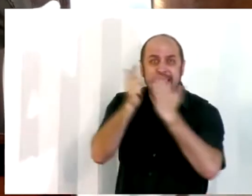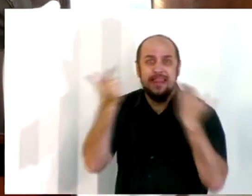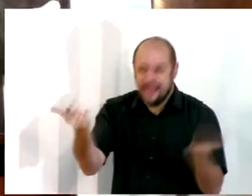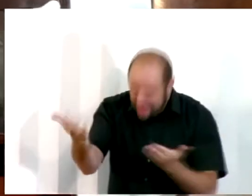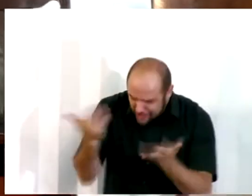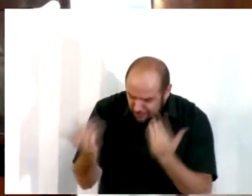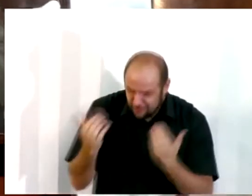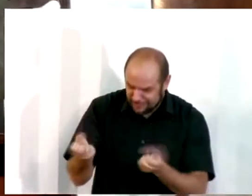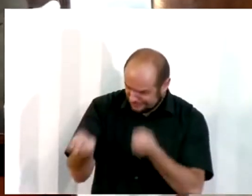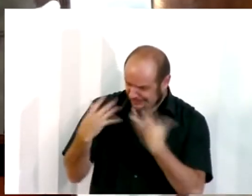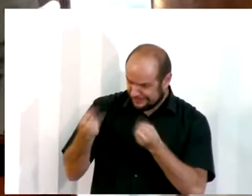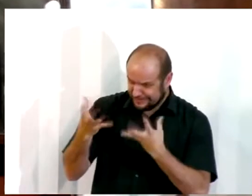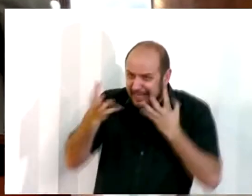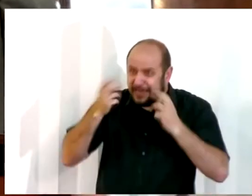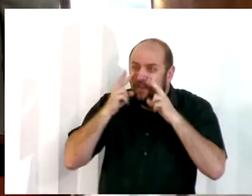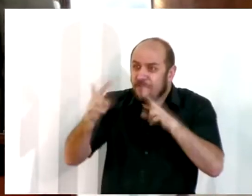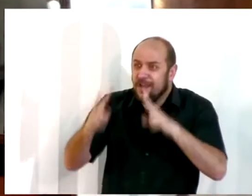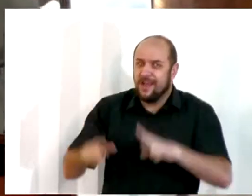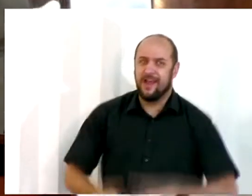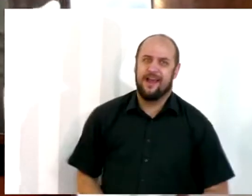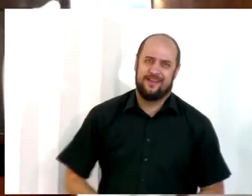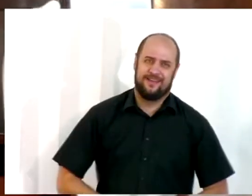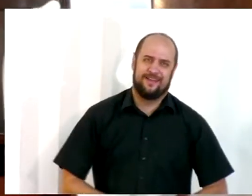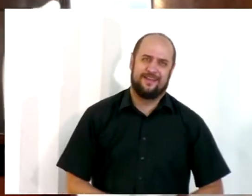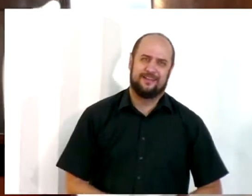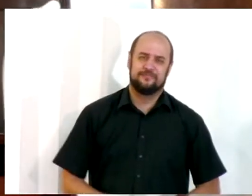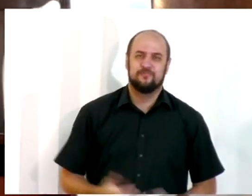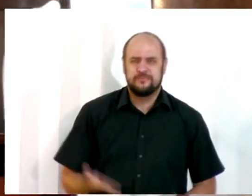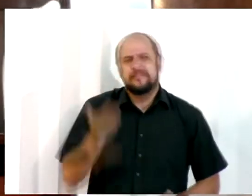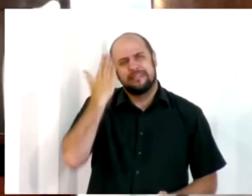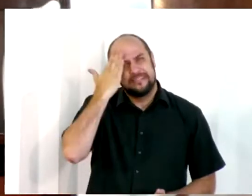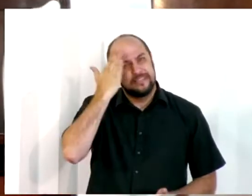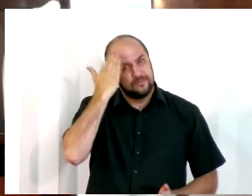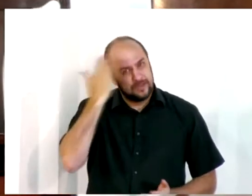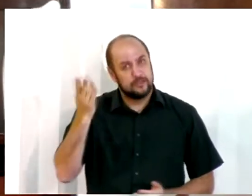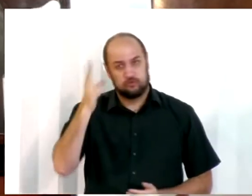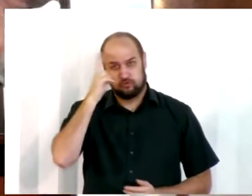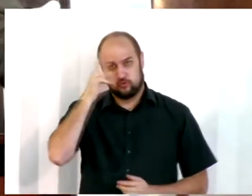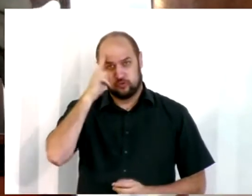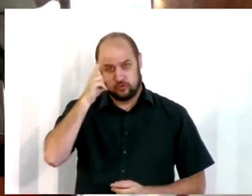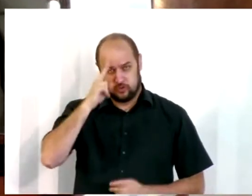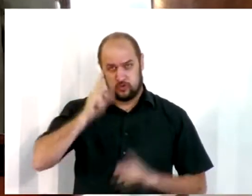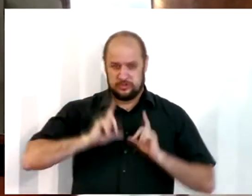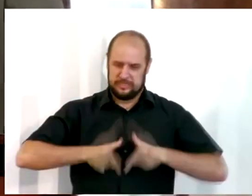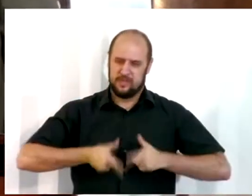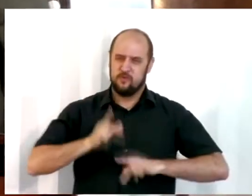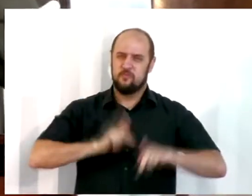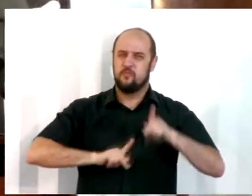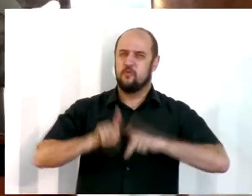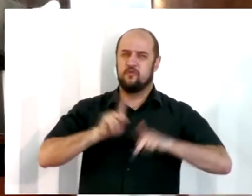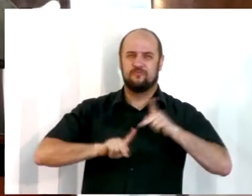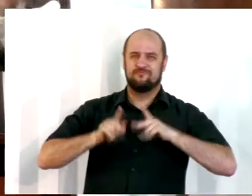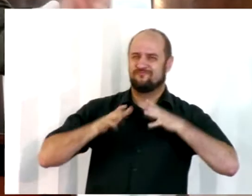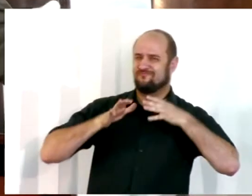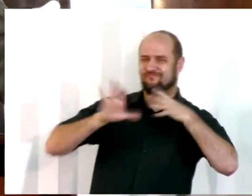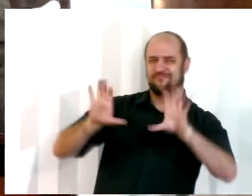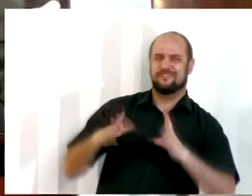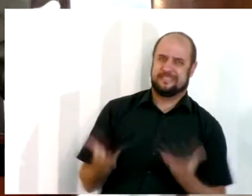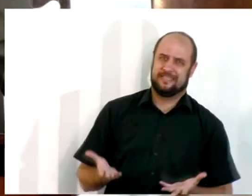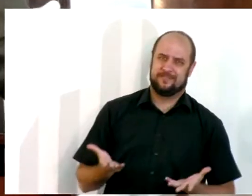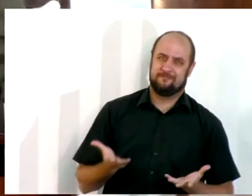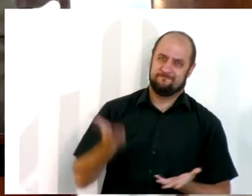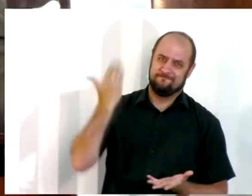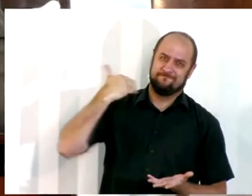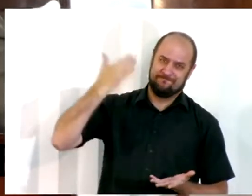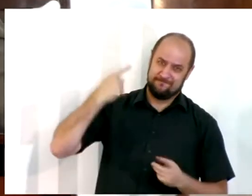ouvir a palavra do Senhor. Senhor, sabemos que houve outros momentos na história de Israel que o povo não quis ouvir a voz de Deus. Conforme eu cito